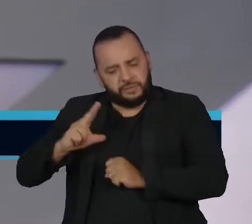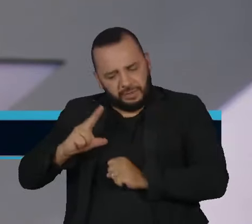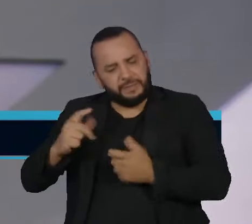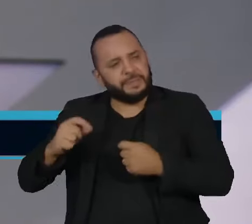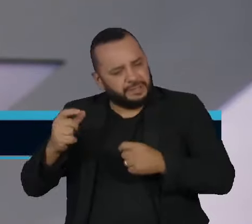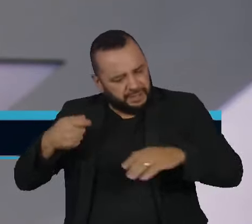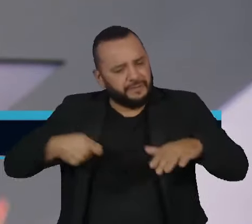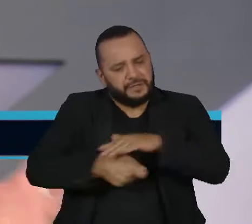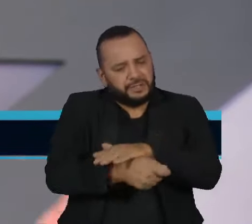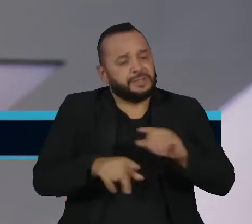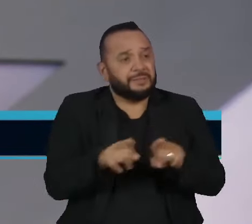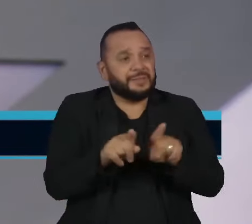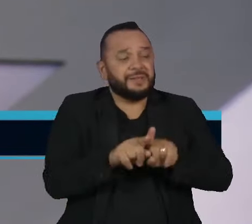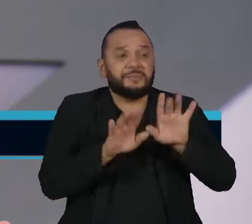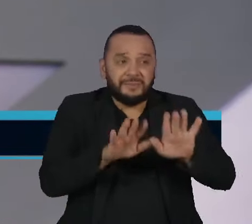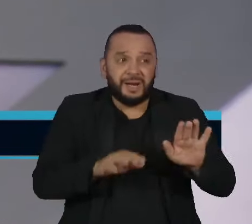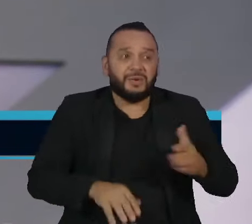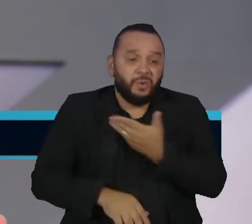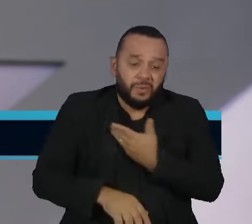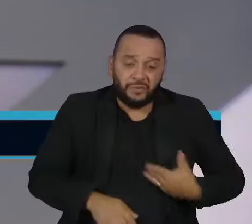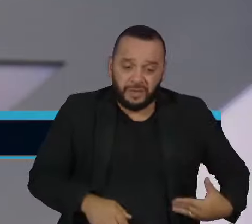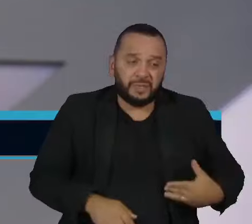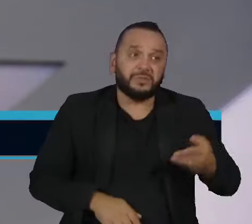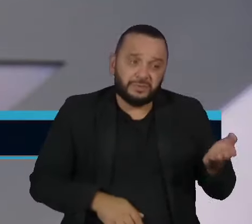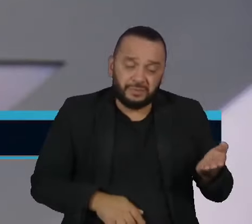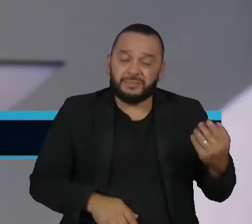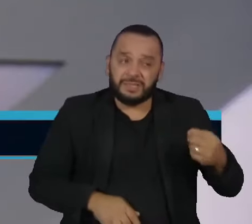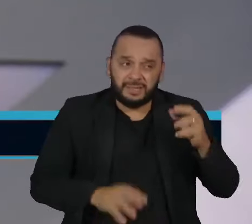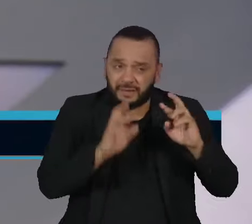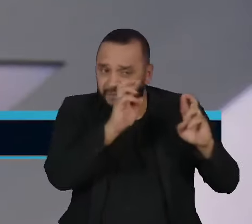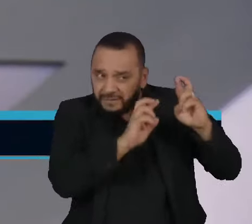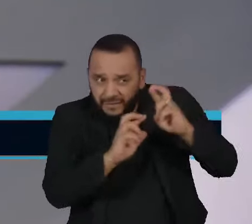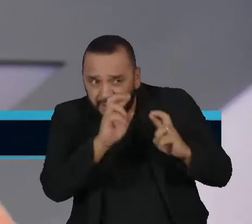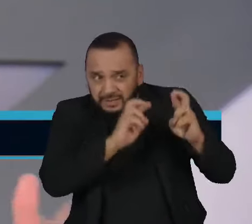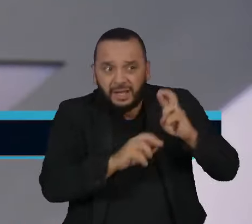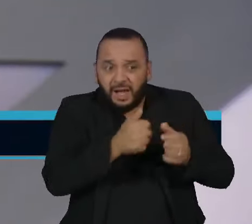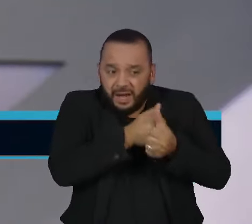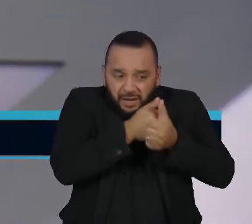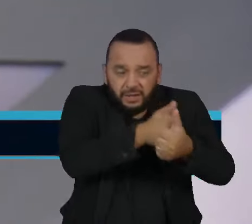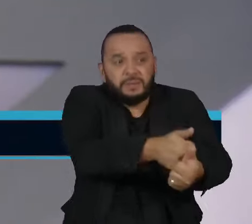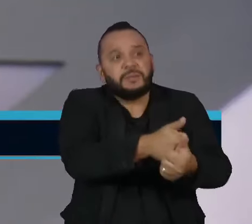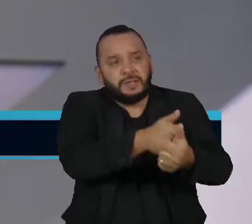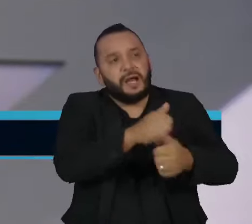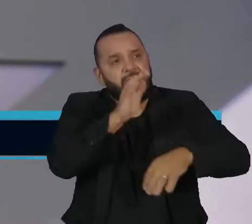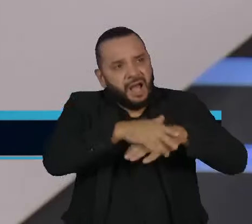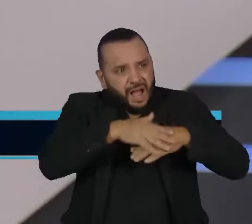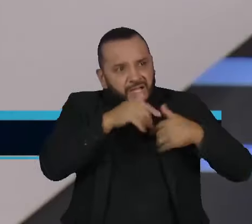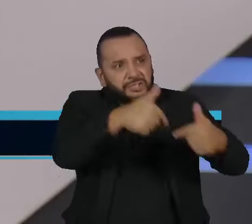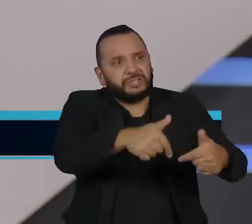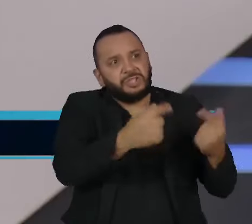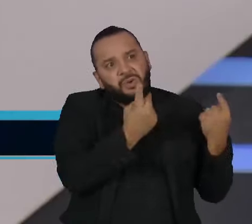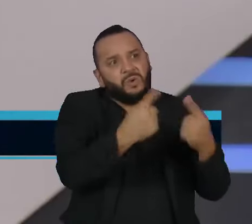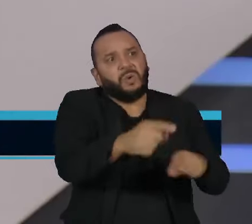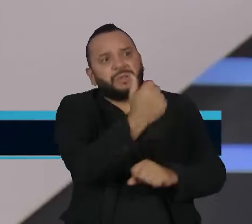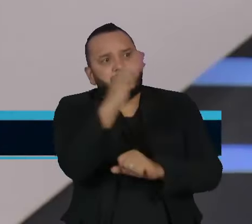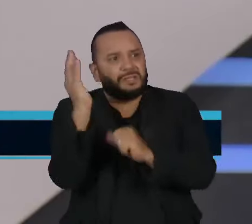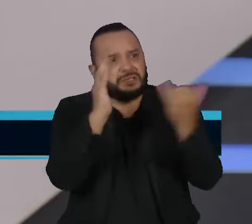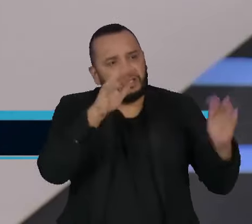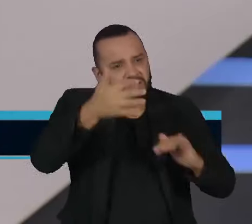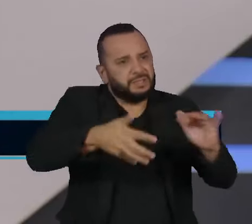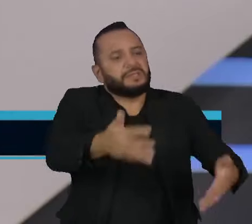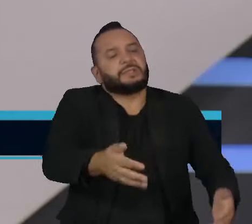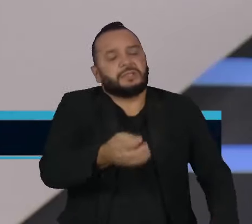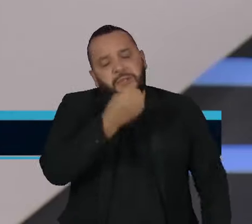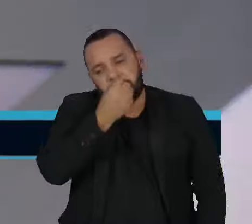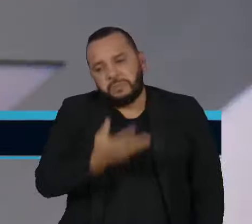fiscalização do setor público, a máquina pública estruturada para poder fiscalizar, acompanhar e agir sobre o desmatamento, ela foi desmontada,